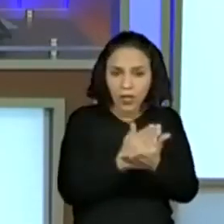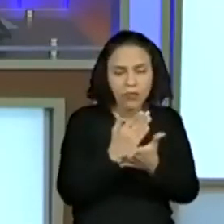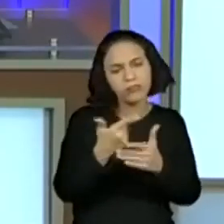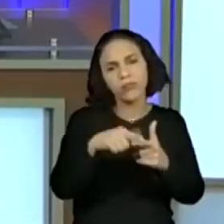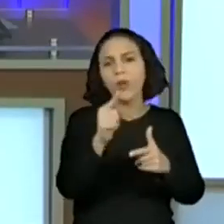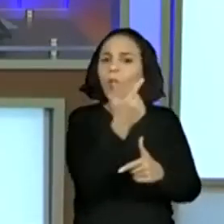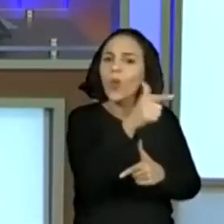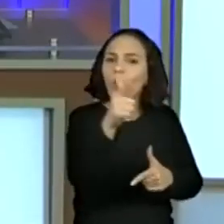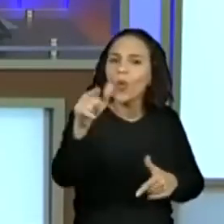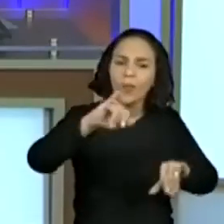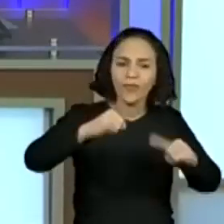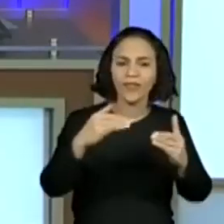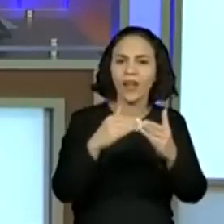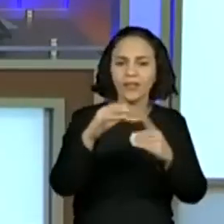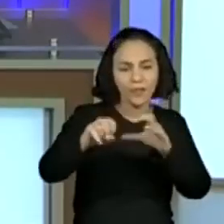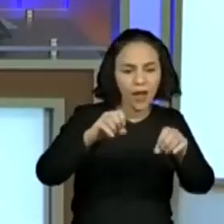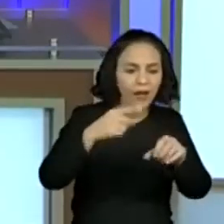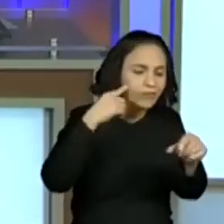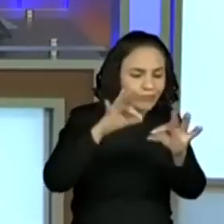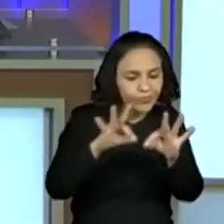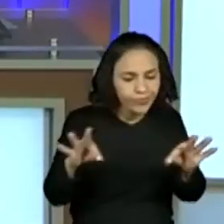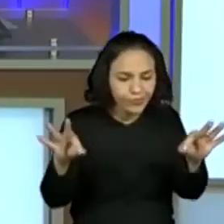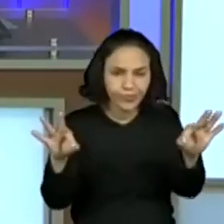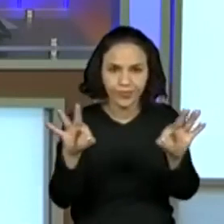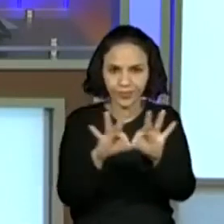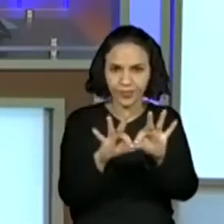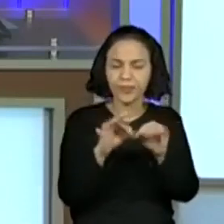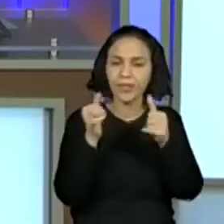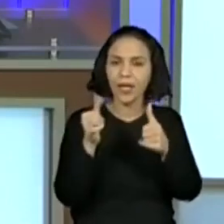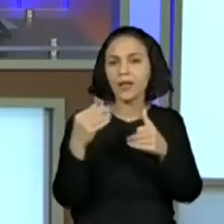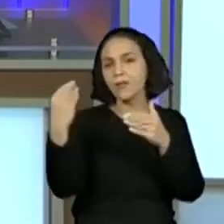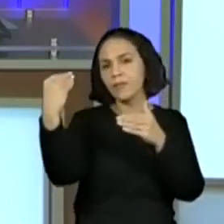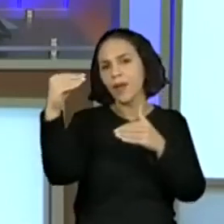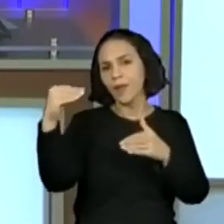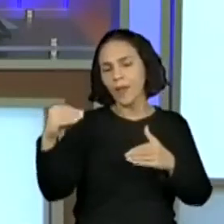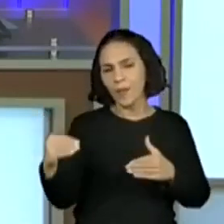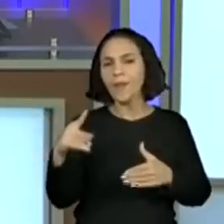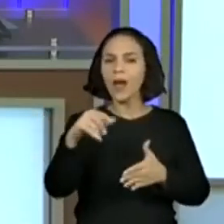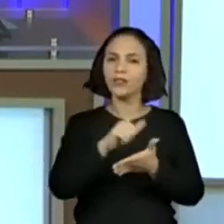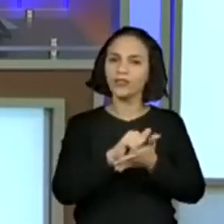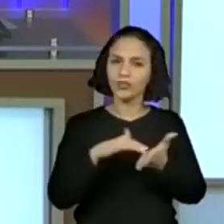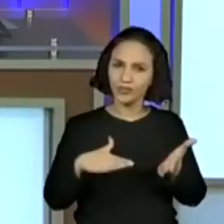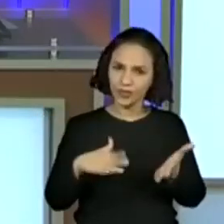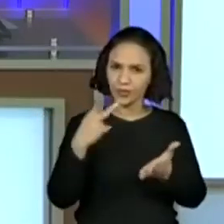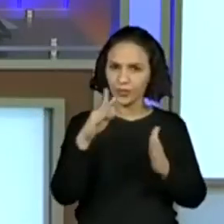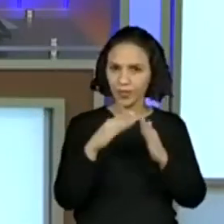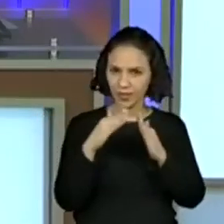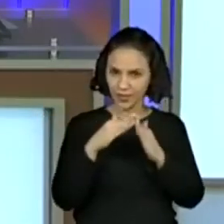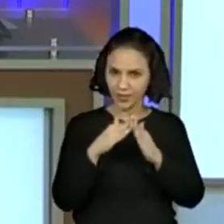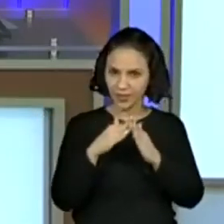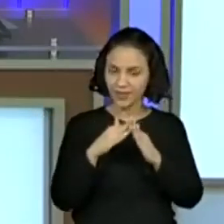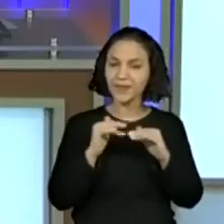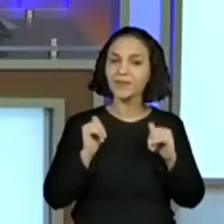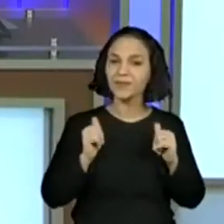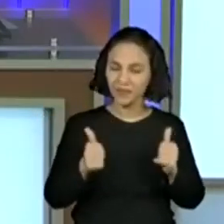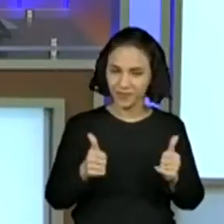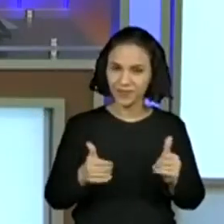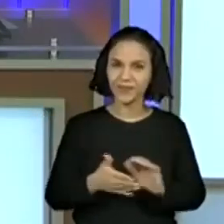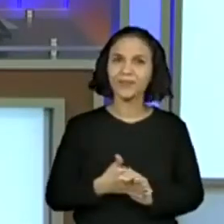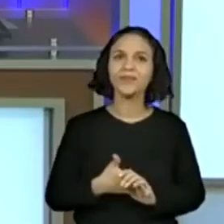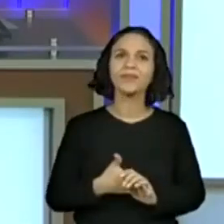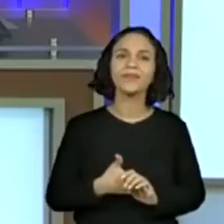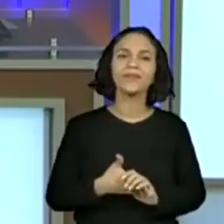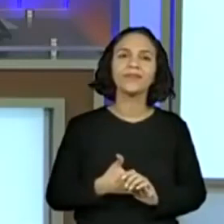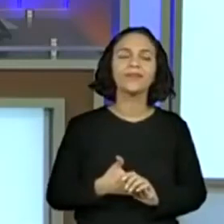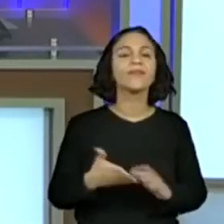E vai realizar as anotações aqui do lado, ok? Então, essa vai ser a atividade para casa. Vou colocar